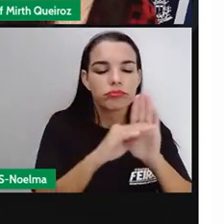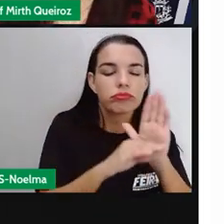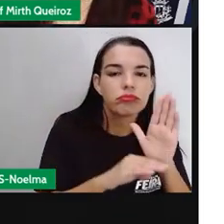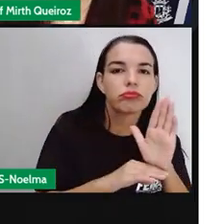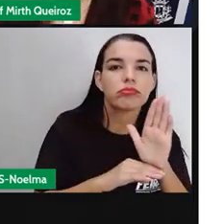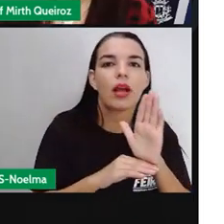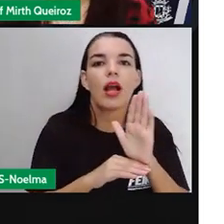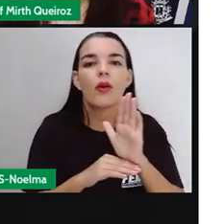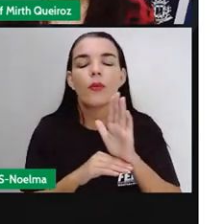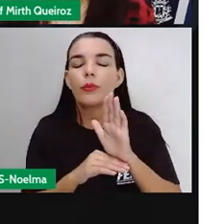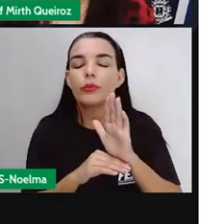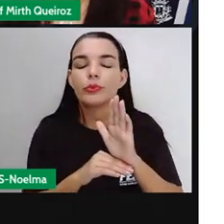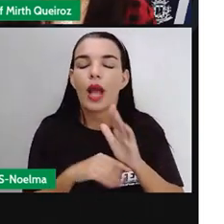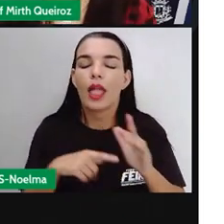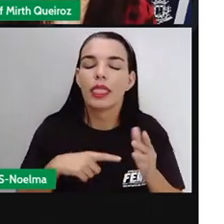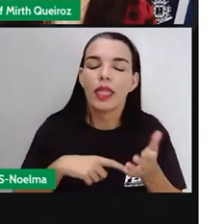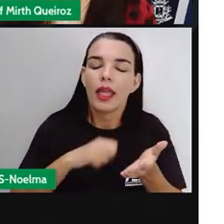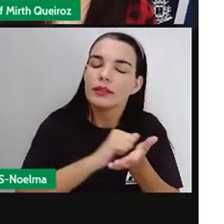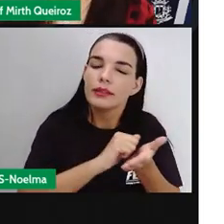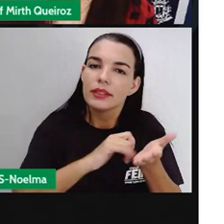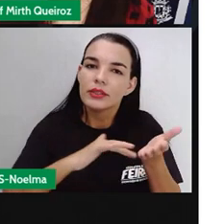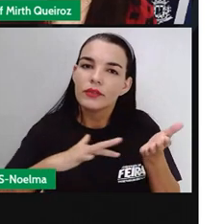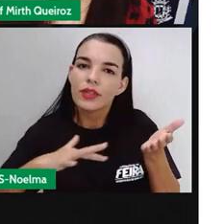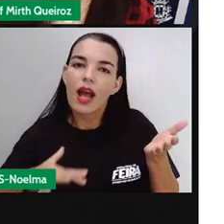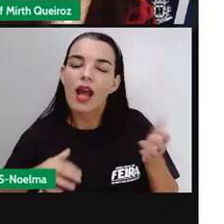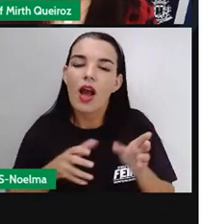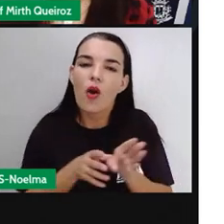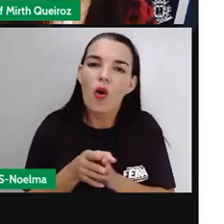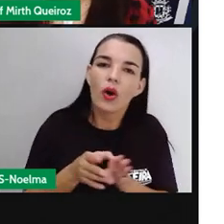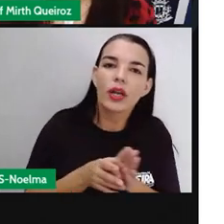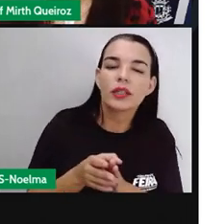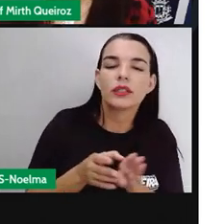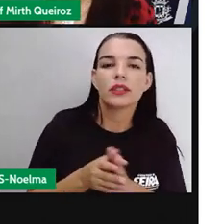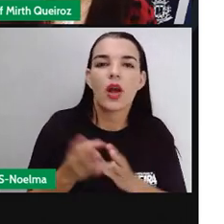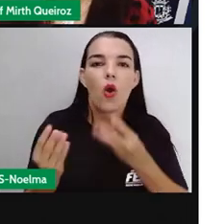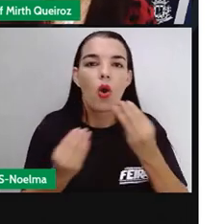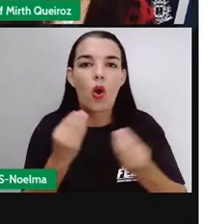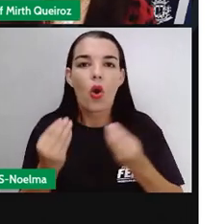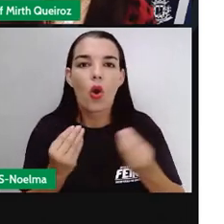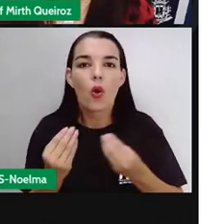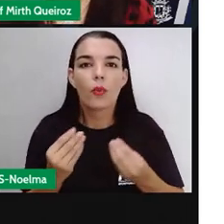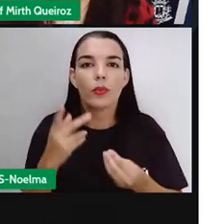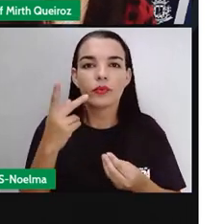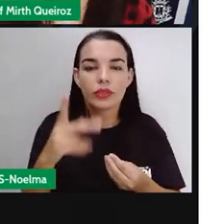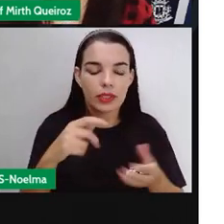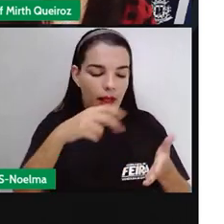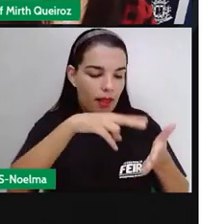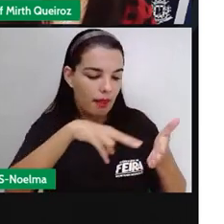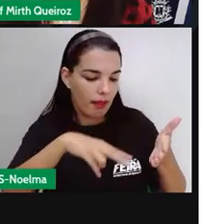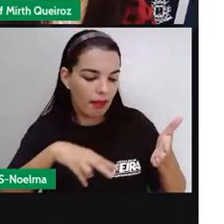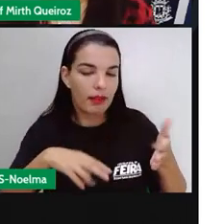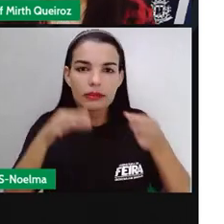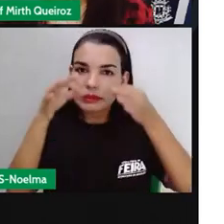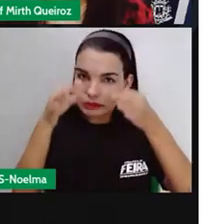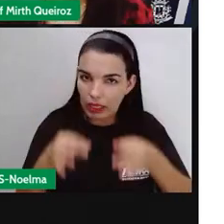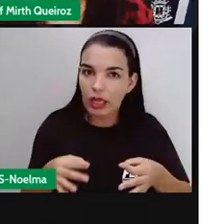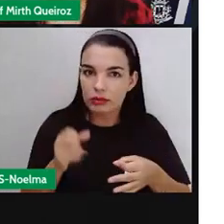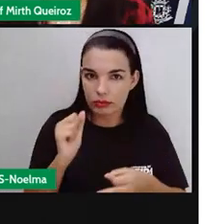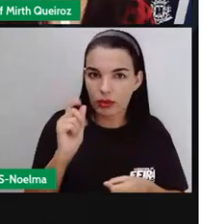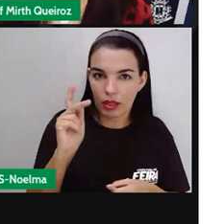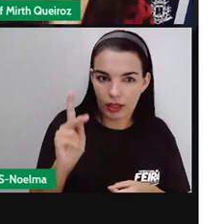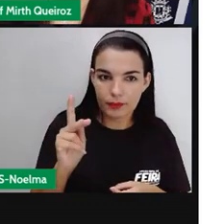as atividades e as orientações dos alunos. Vocês vão pegar, ler direitinho e realizar a atividade de vocês.